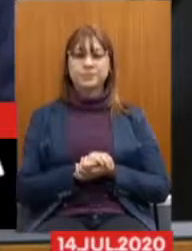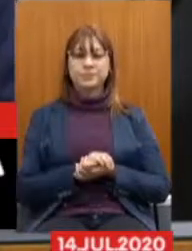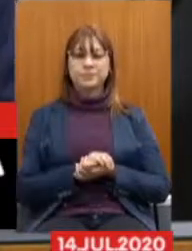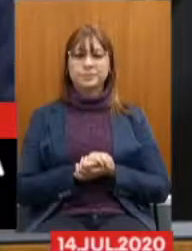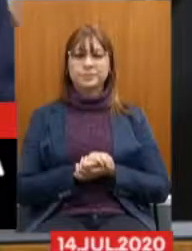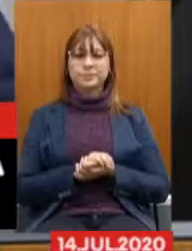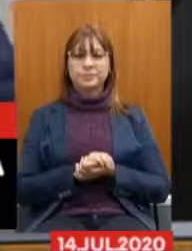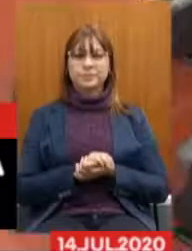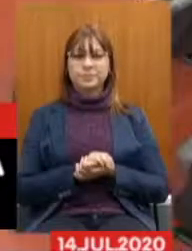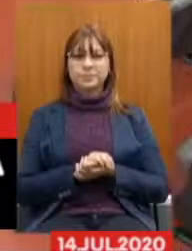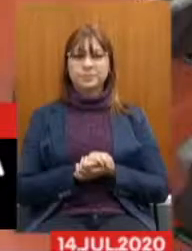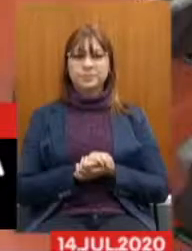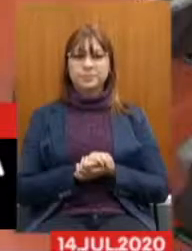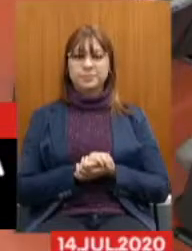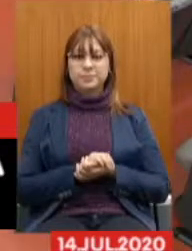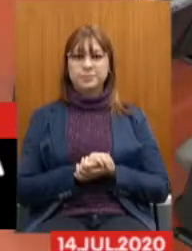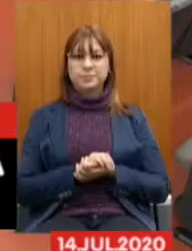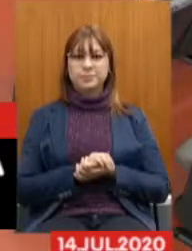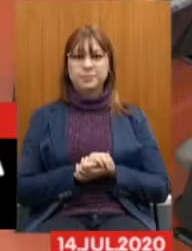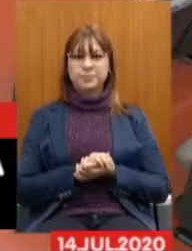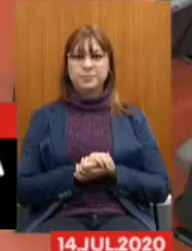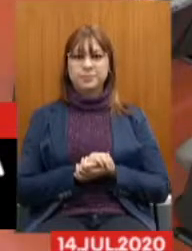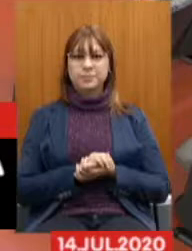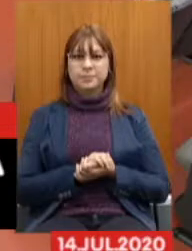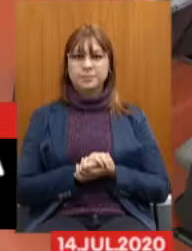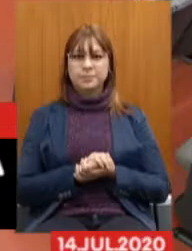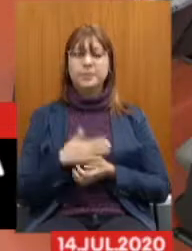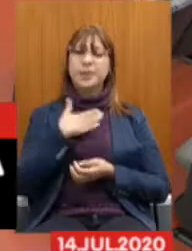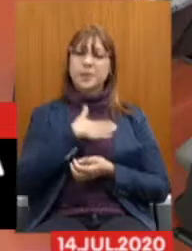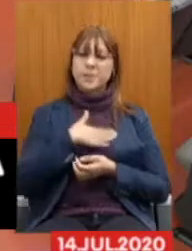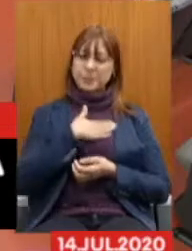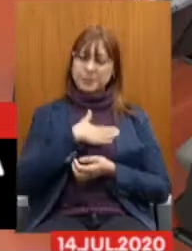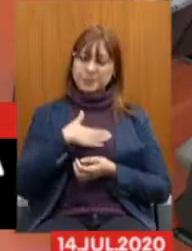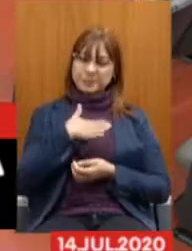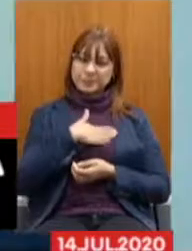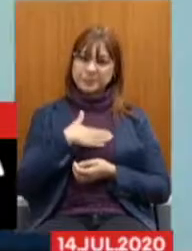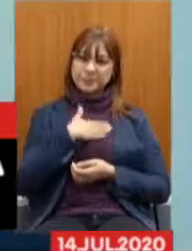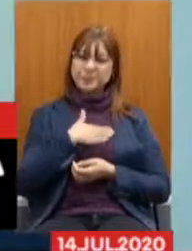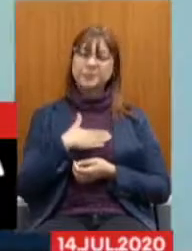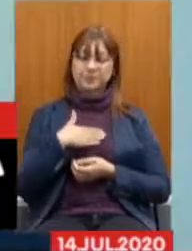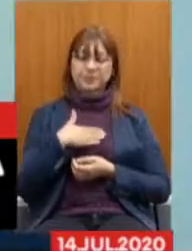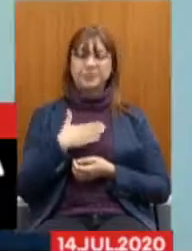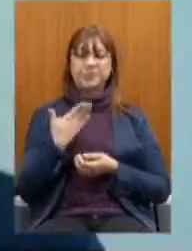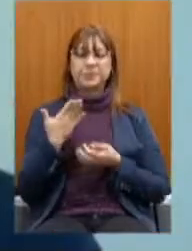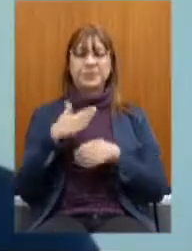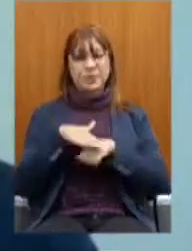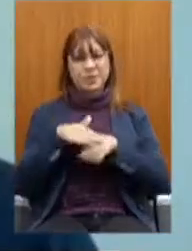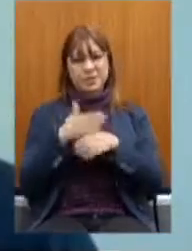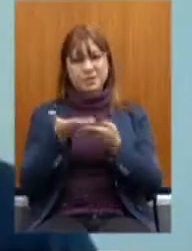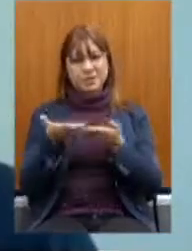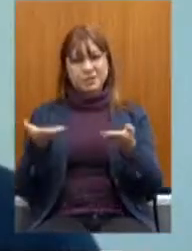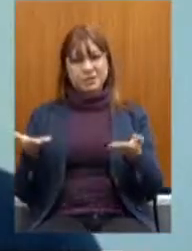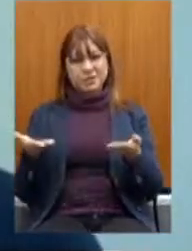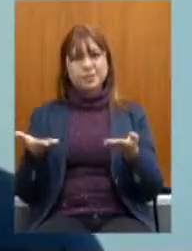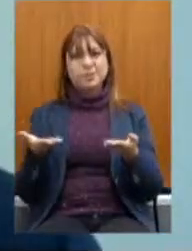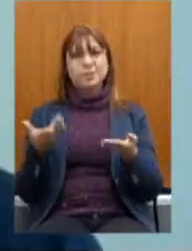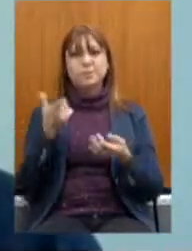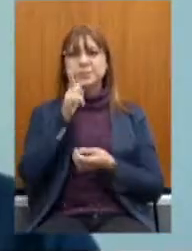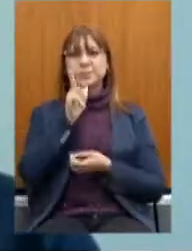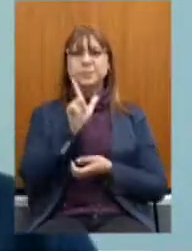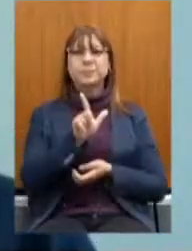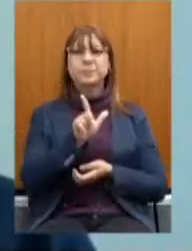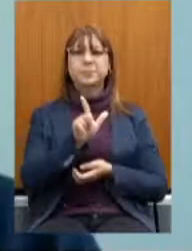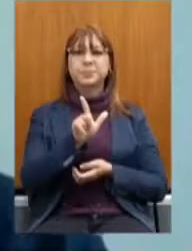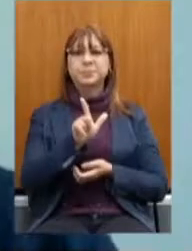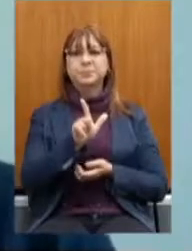É um prazer É um Prazer estar aqui Conversando com vocês Para a gente poder Colocar